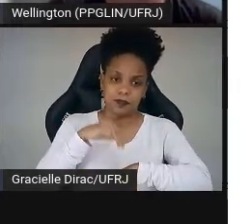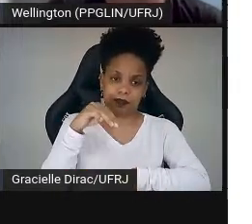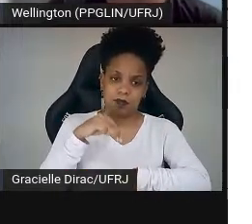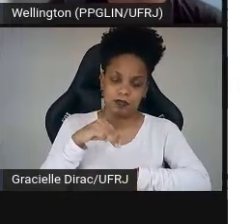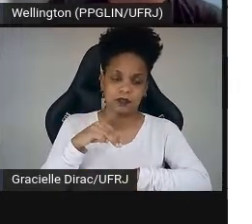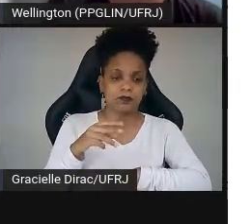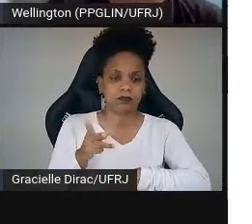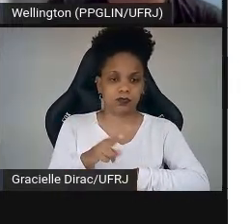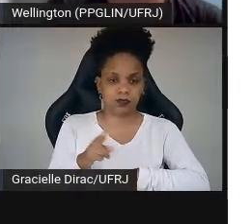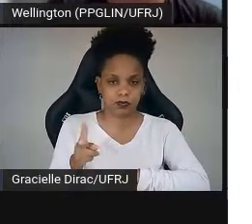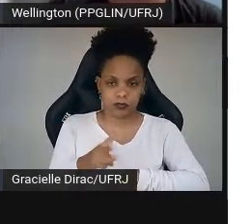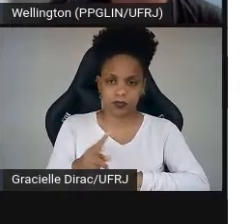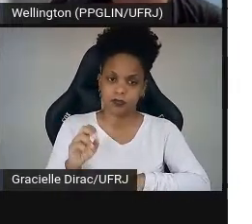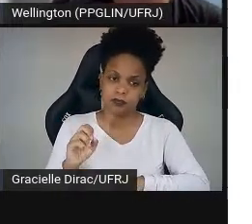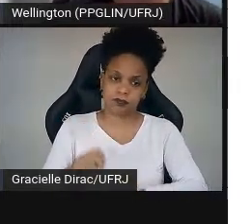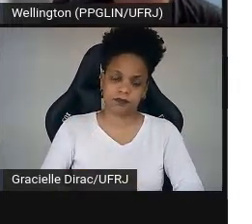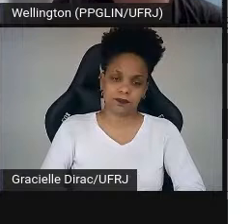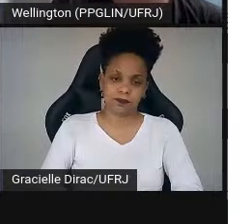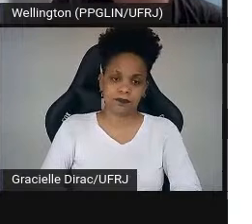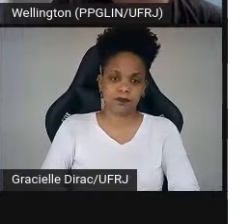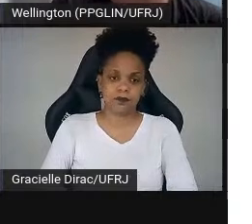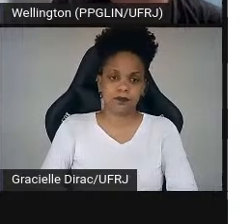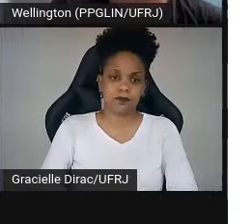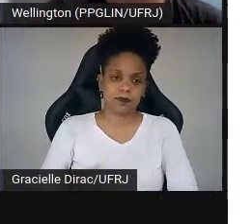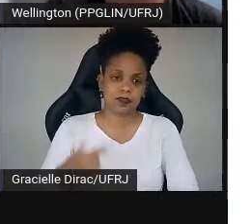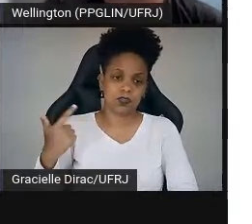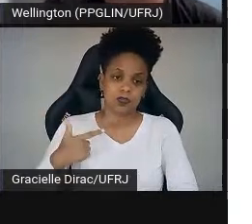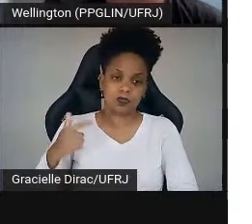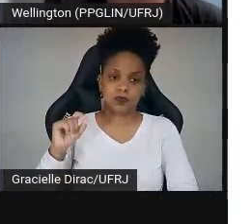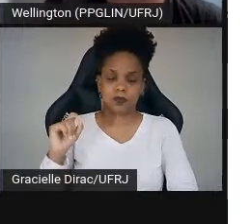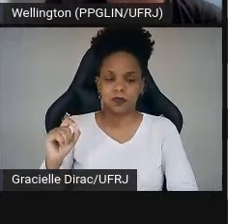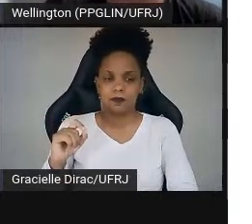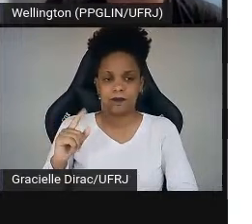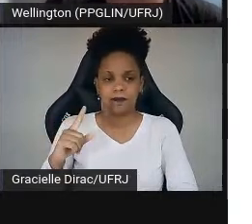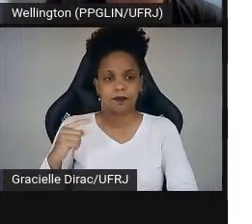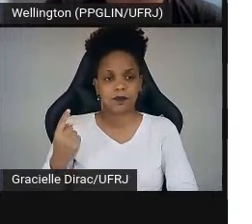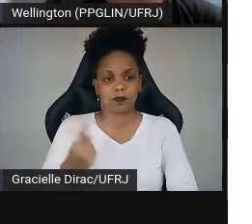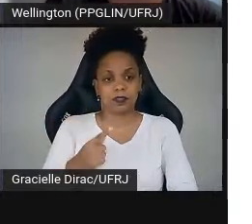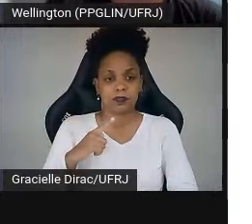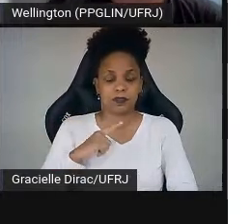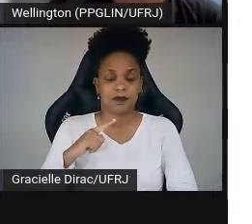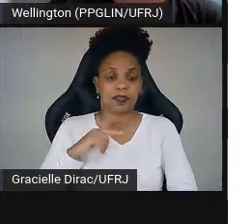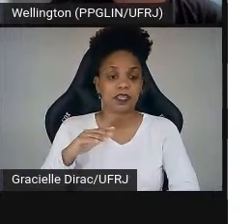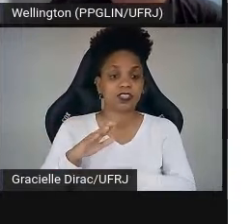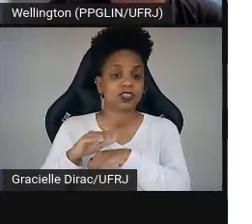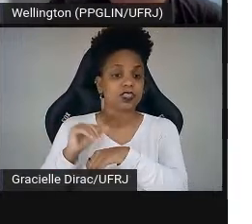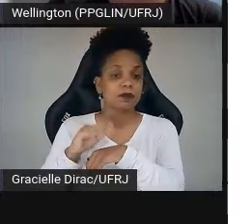doutorado. E a segunda forma é a chamada. Nós vamos fazer ainda essa semana uma chamada